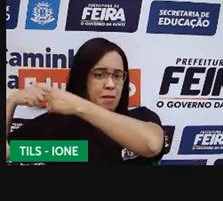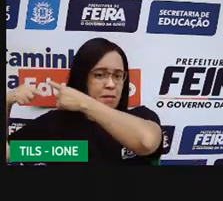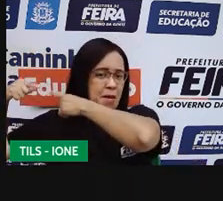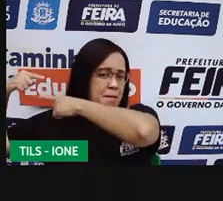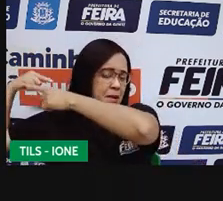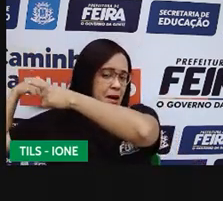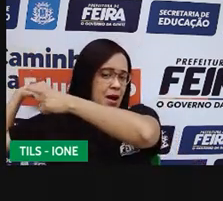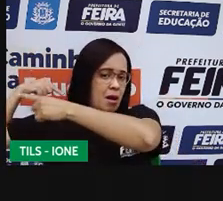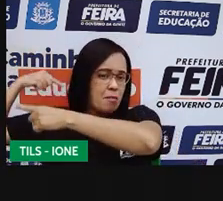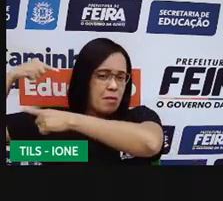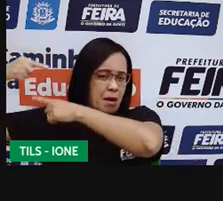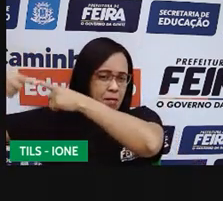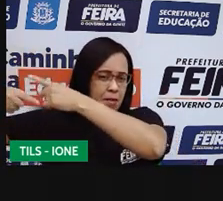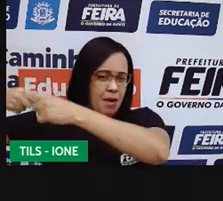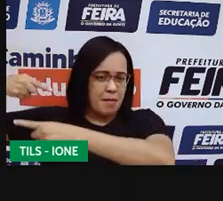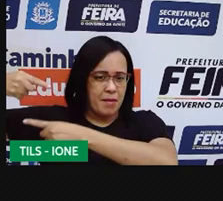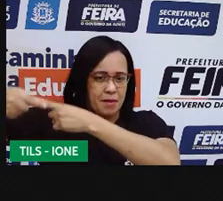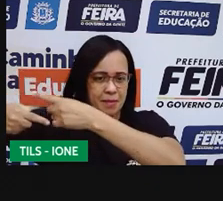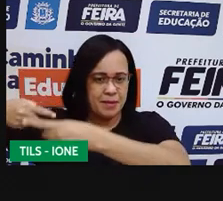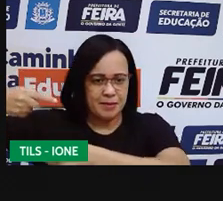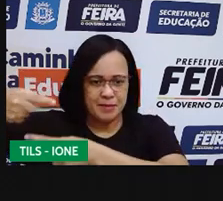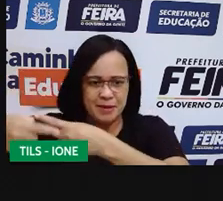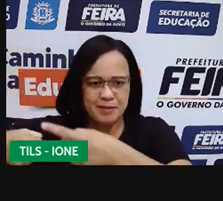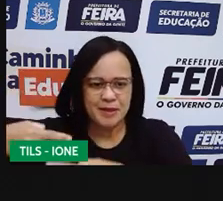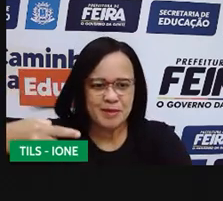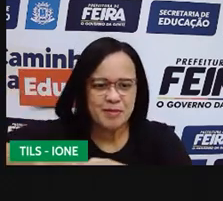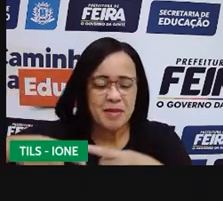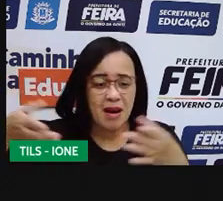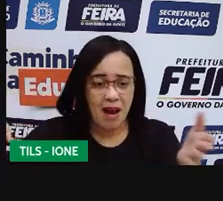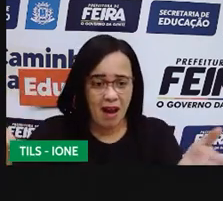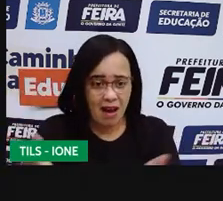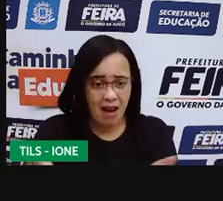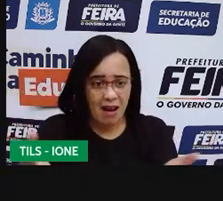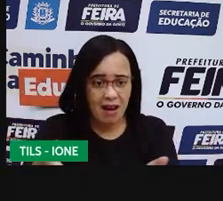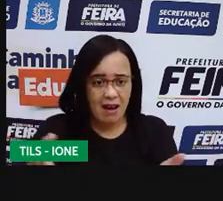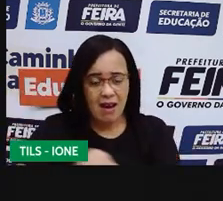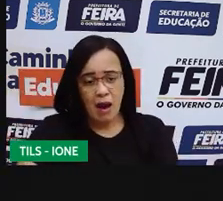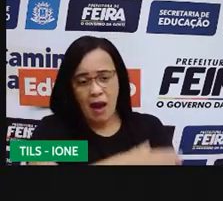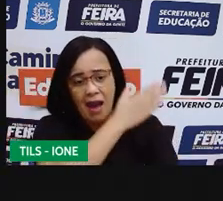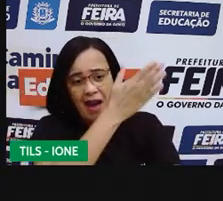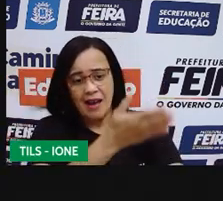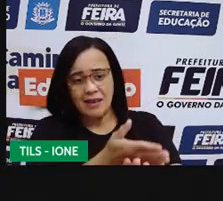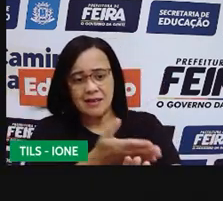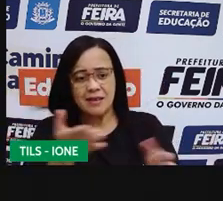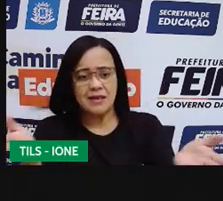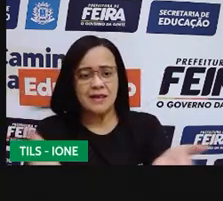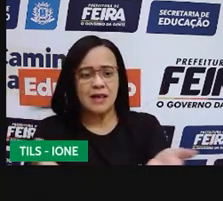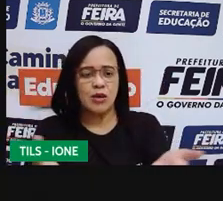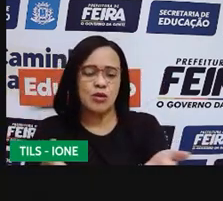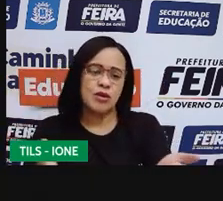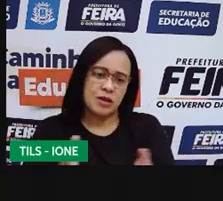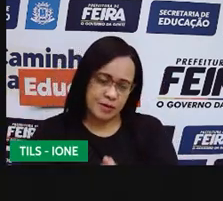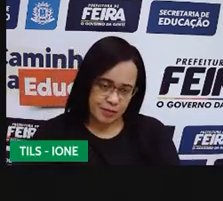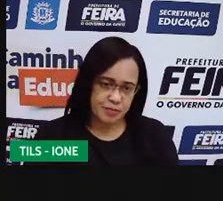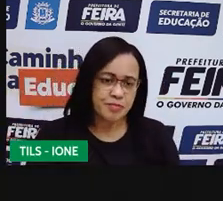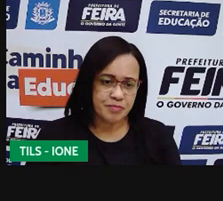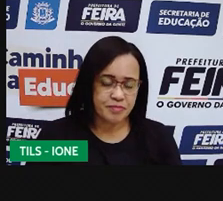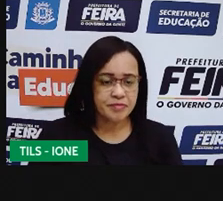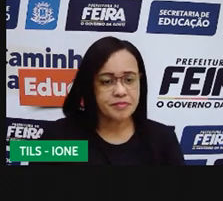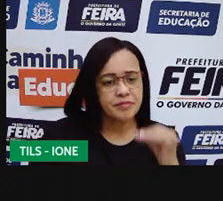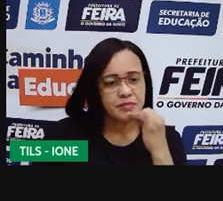Eu vou mostrar para vocês aqui um exemplo, onde a gente vai utilizar como exemplo os membros mais velhos, os avós.